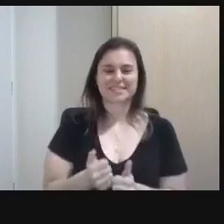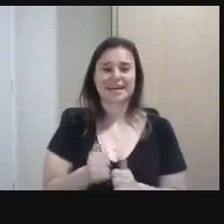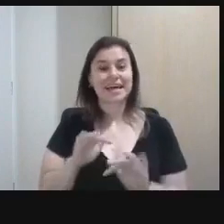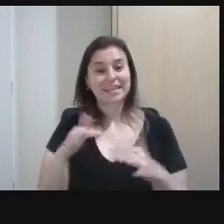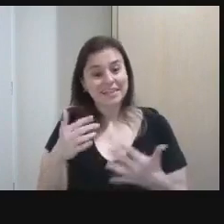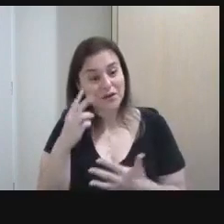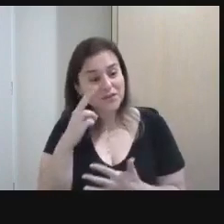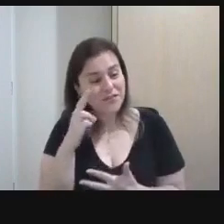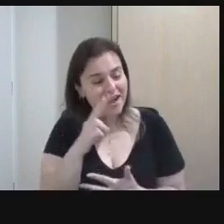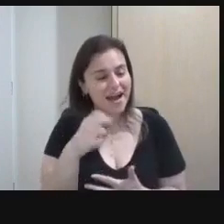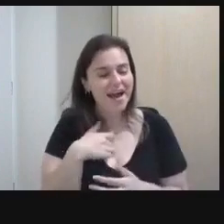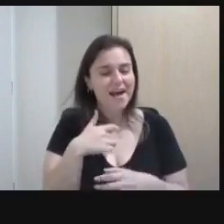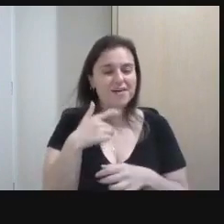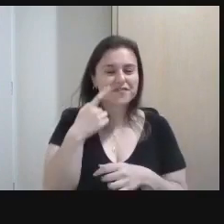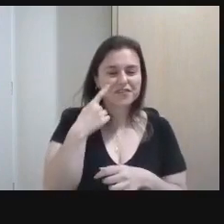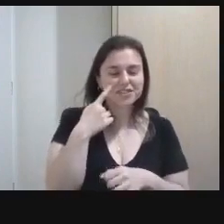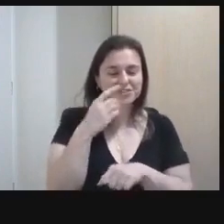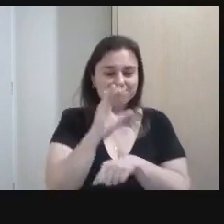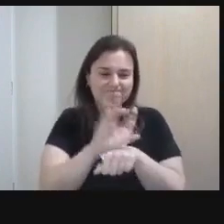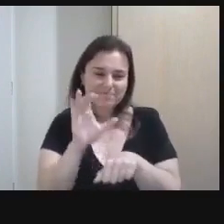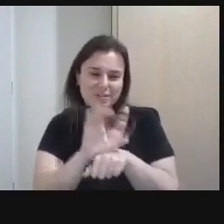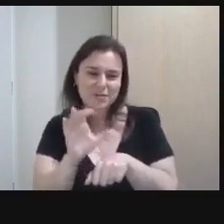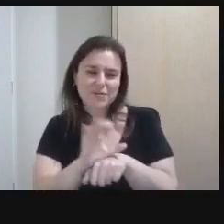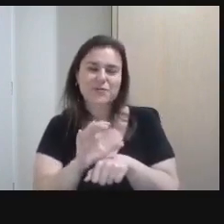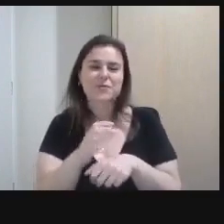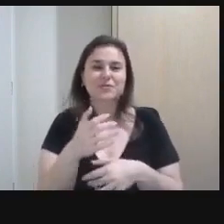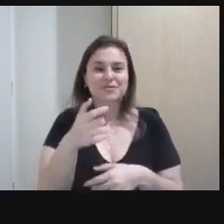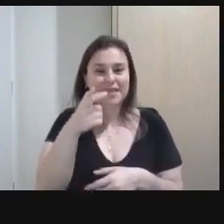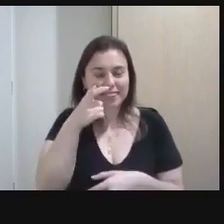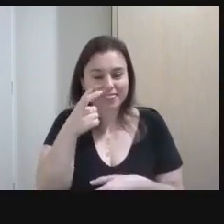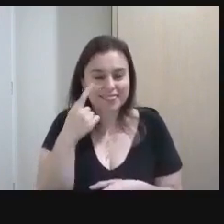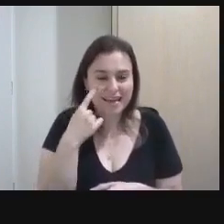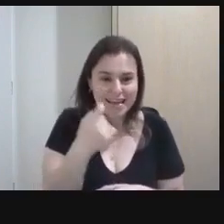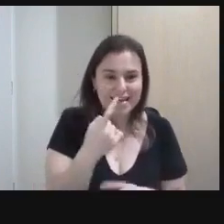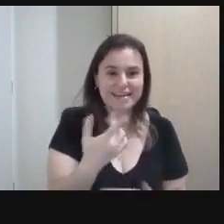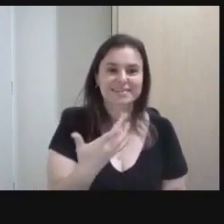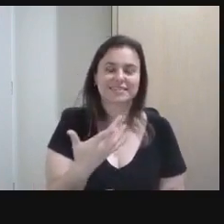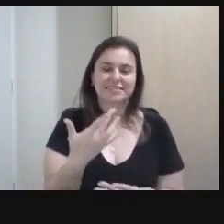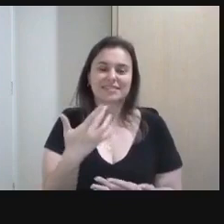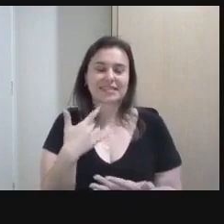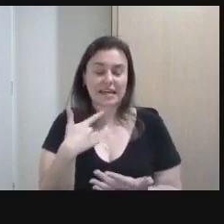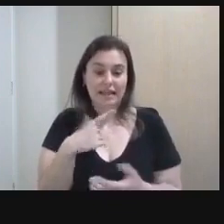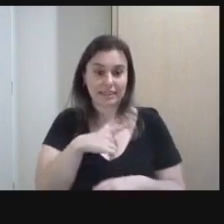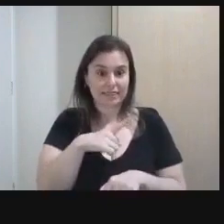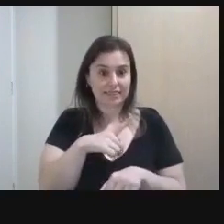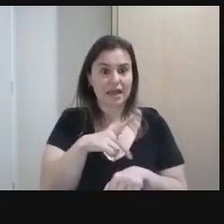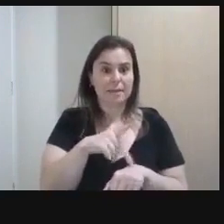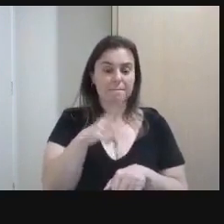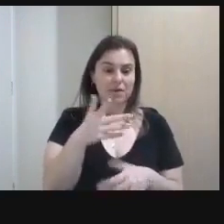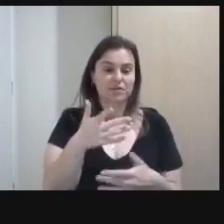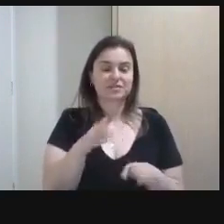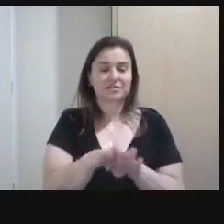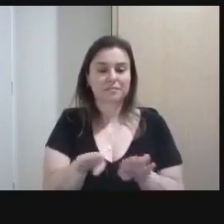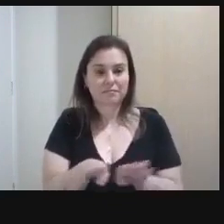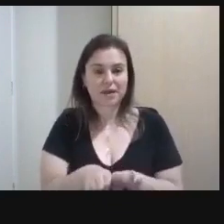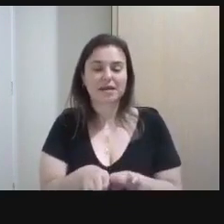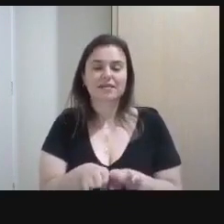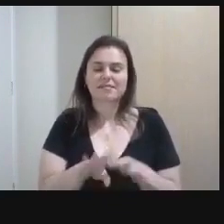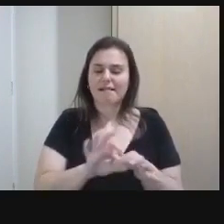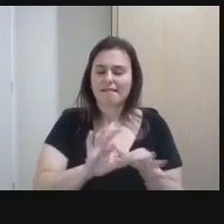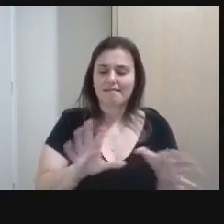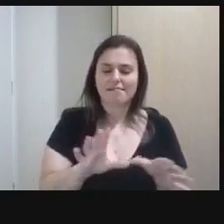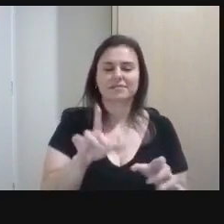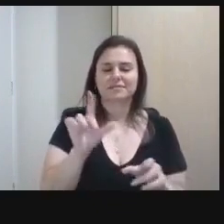seu interesse Veja todas as áreas Que o Senac Aclimação Oferece Cursos de pós-graduação Incríveis Cursos livres